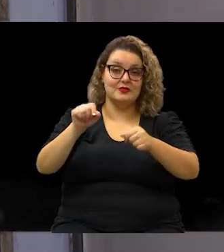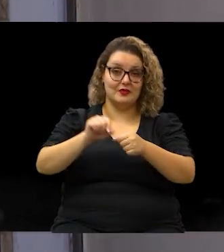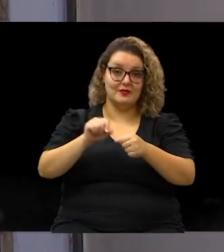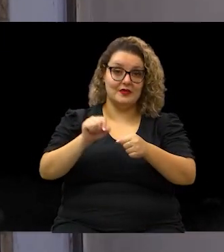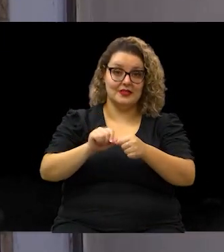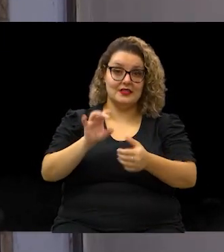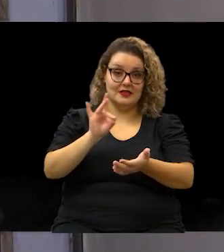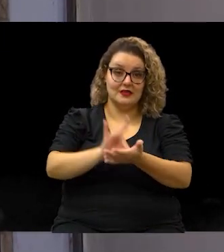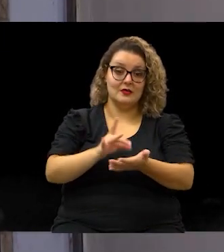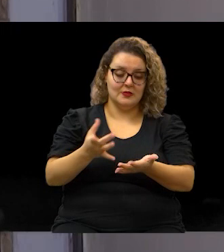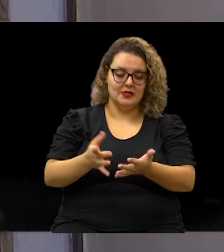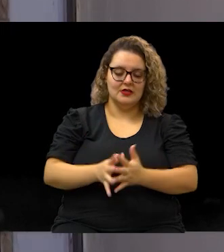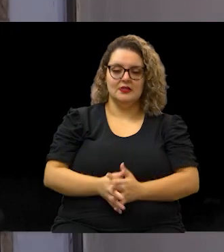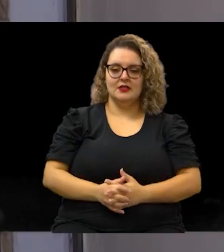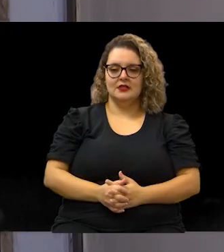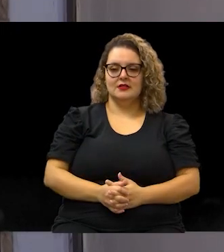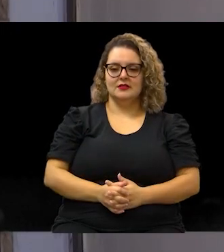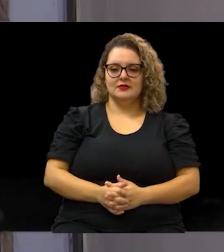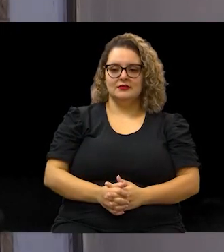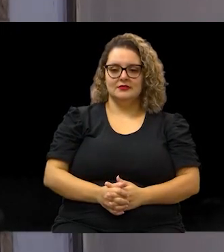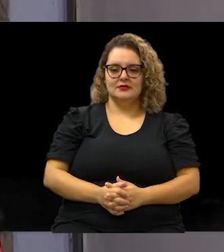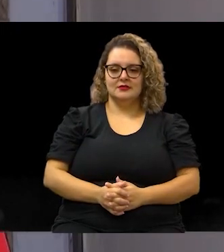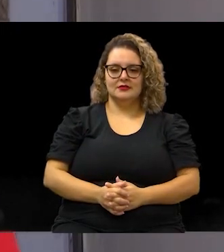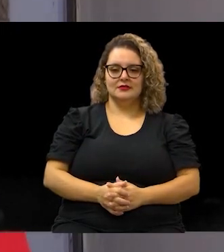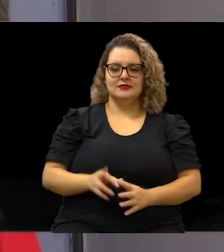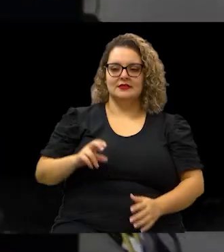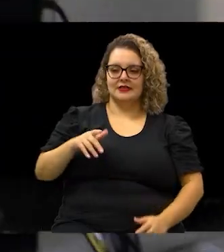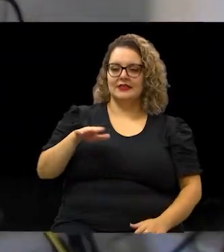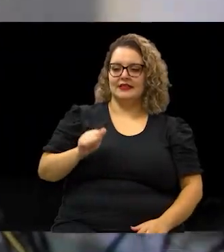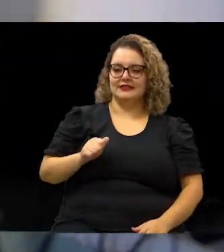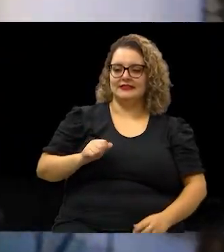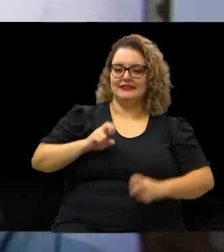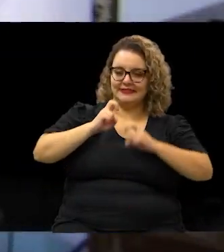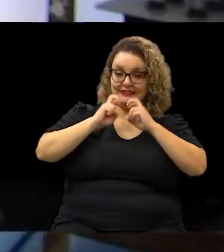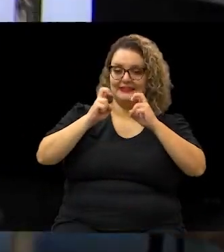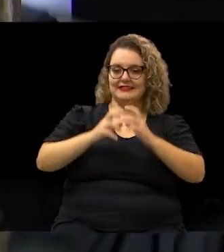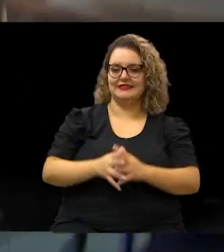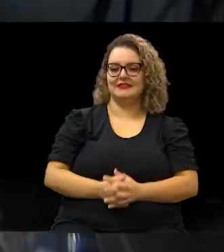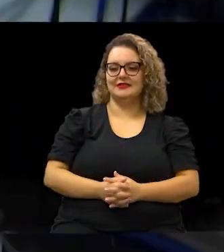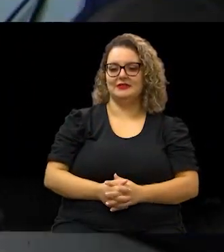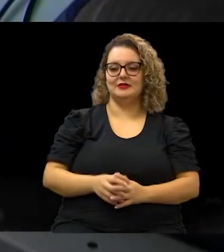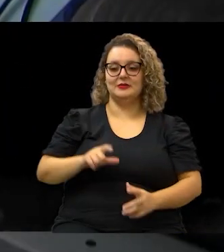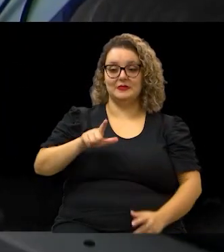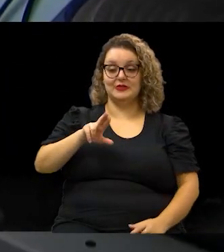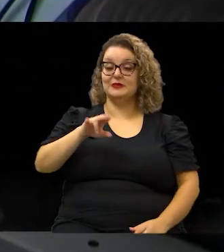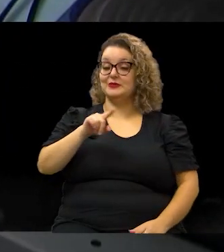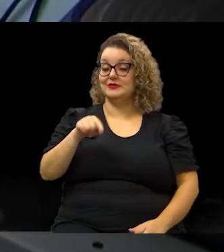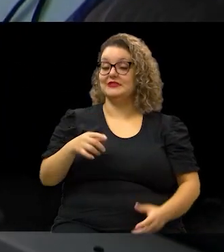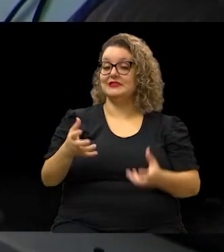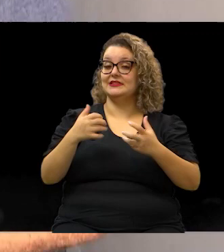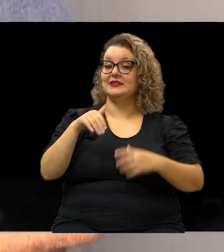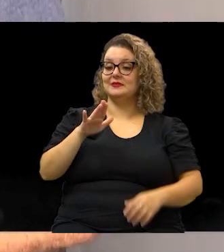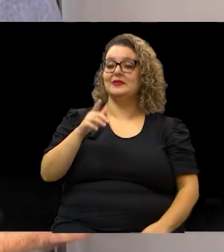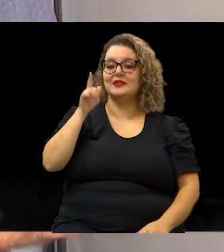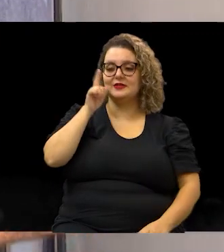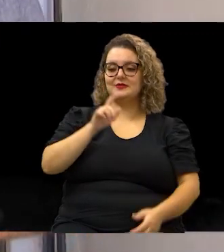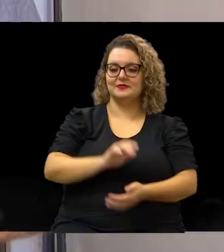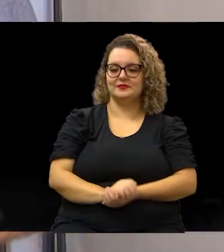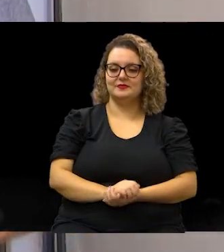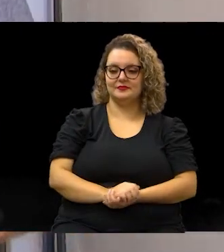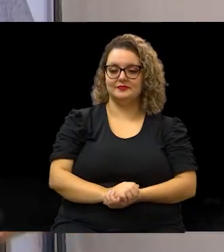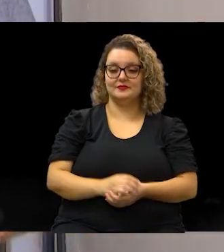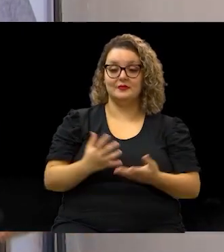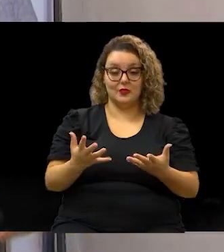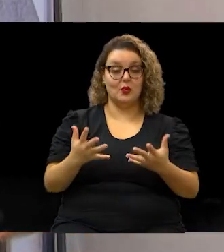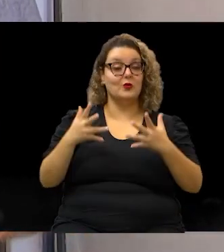ali, na raça mesmo, no grito. Mas o Luiz queria mais. E conseguiu. Bom, tudo